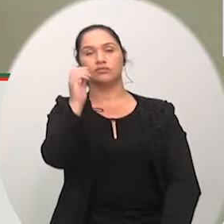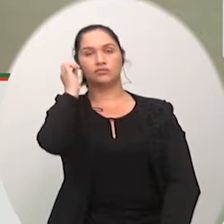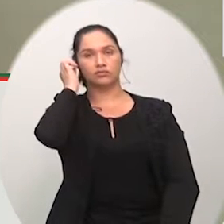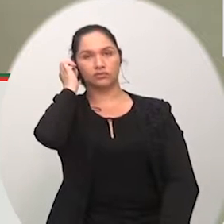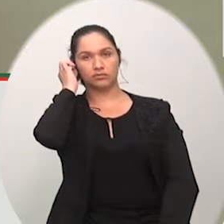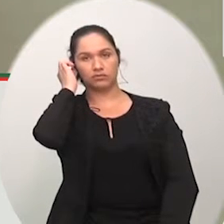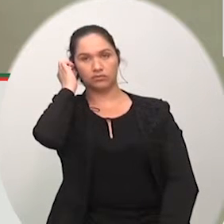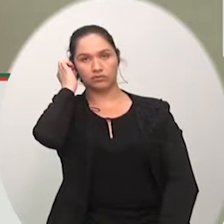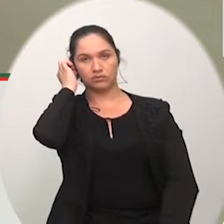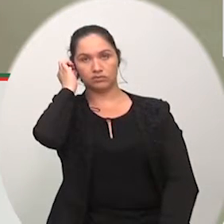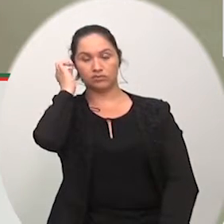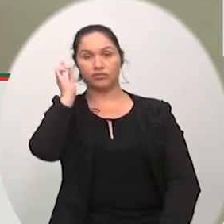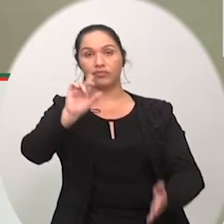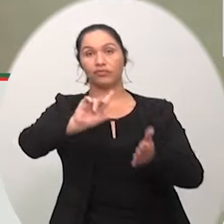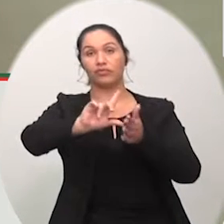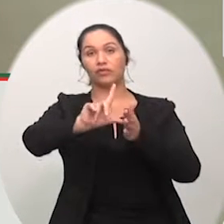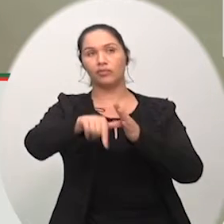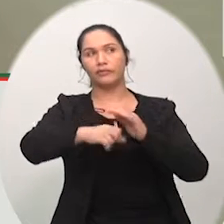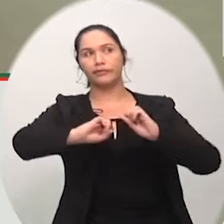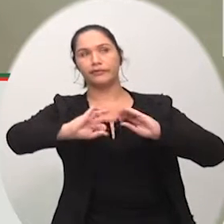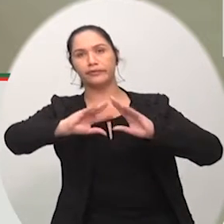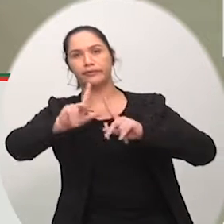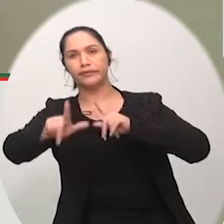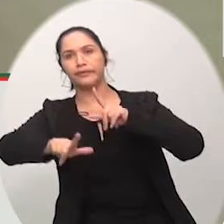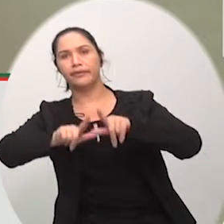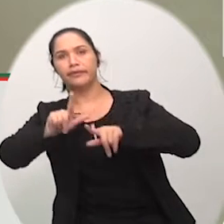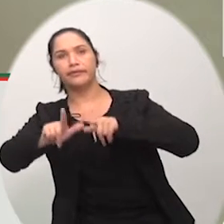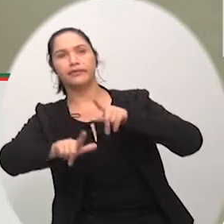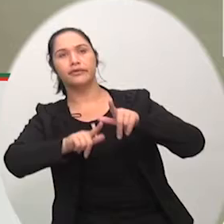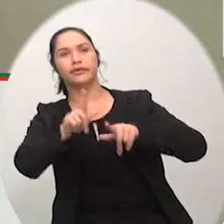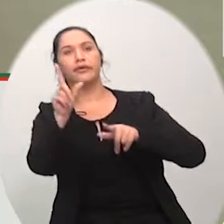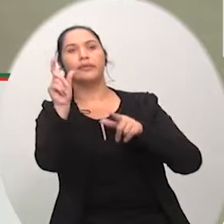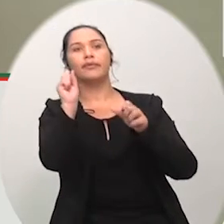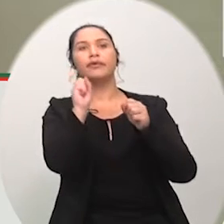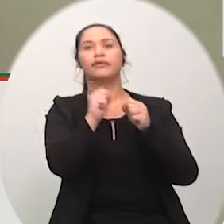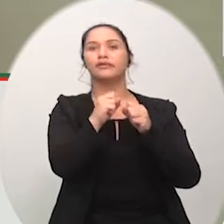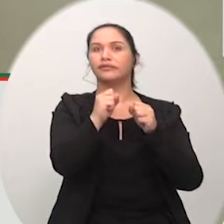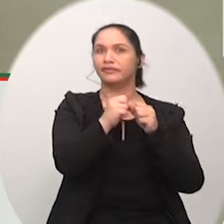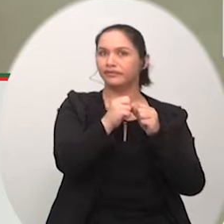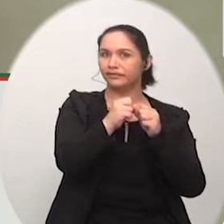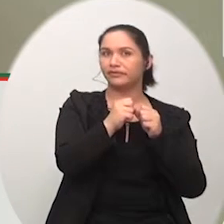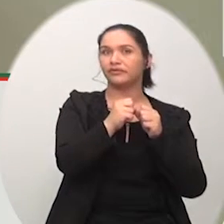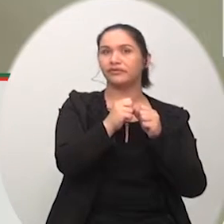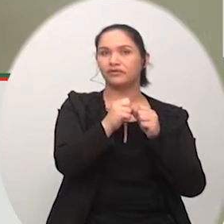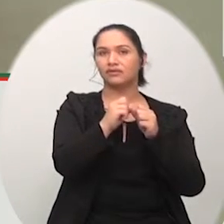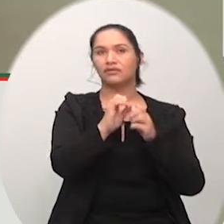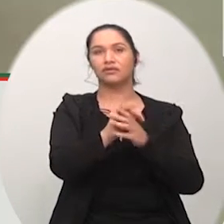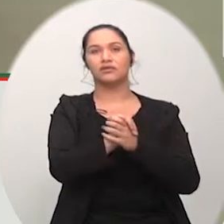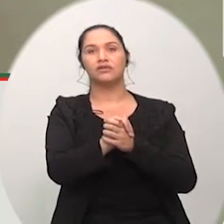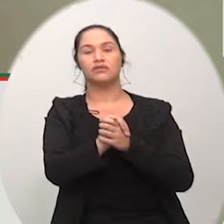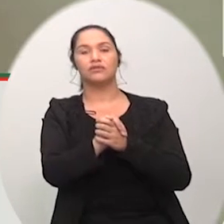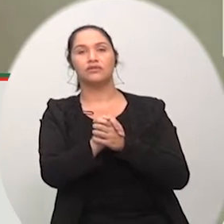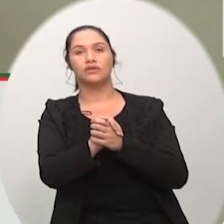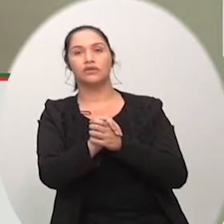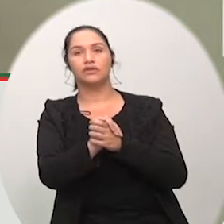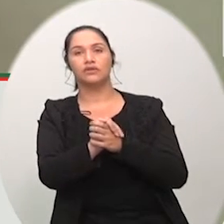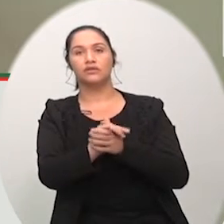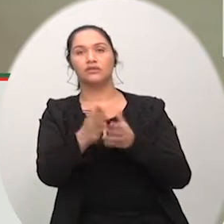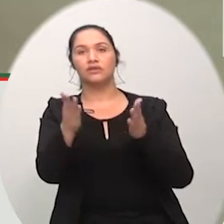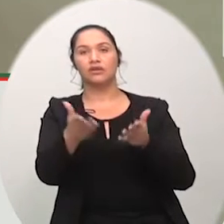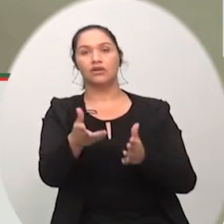que não participou de nenhuma reunião que não participou da construção de nada simplesmente chega com mais de 20 emendas